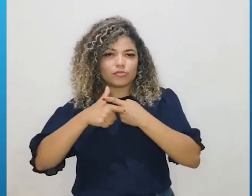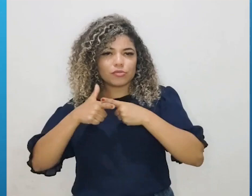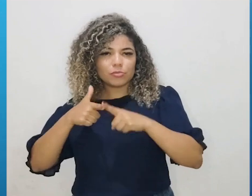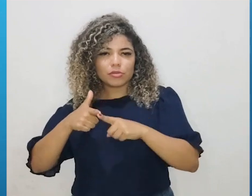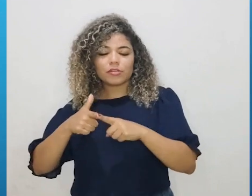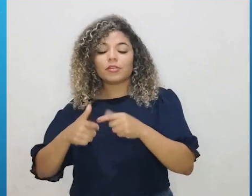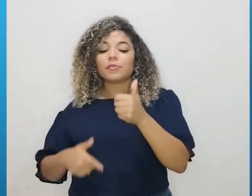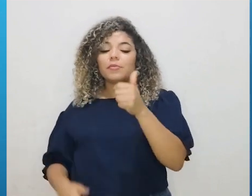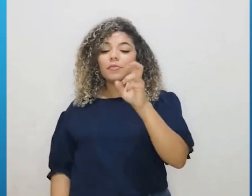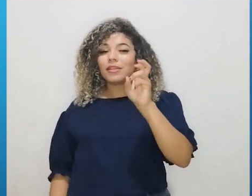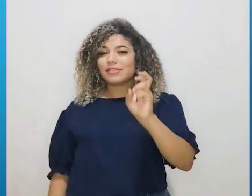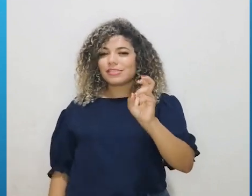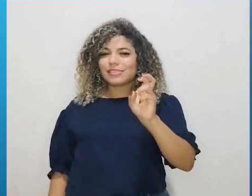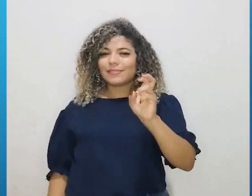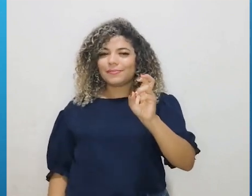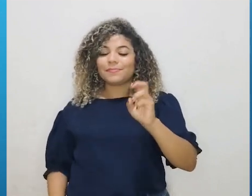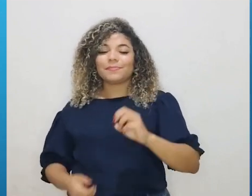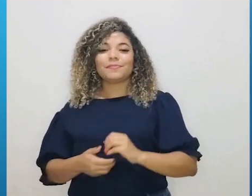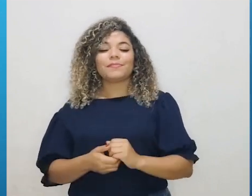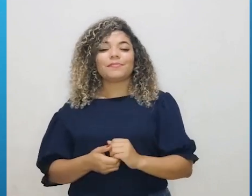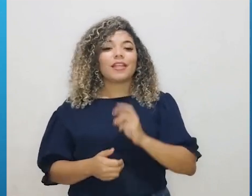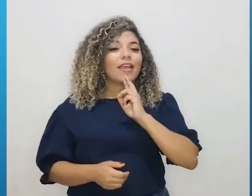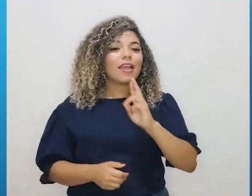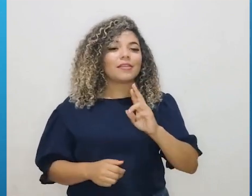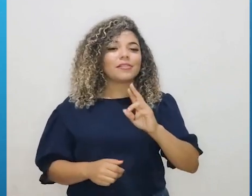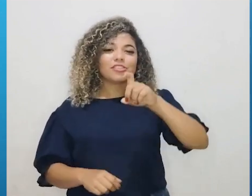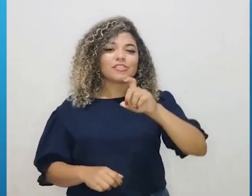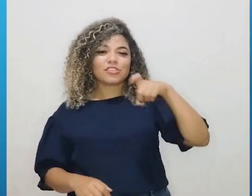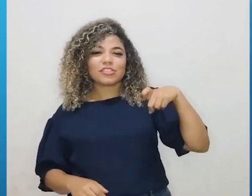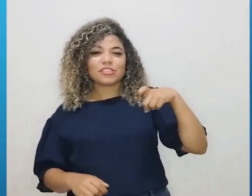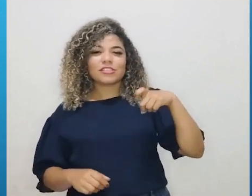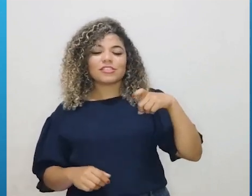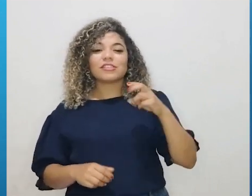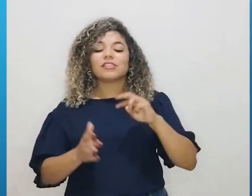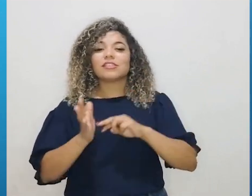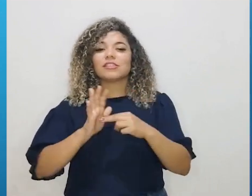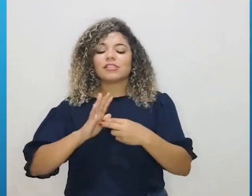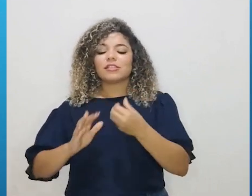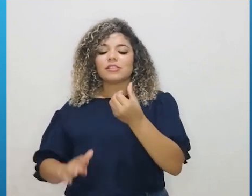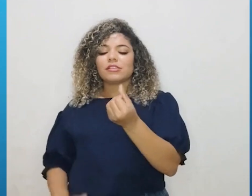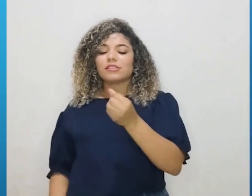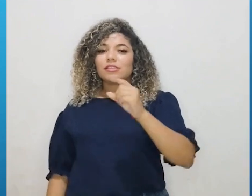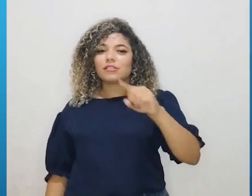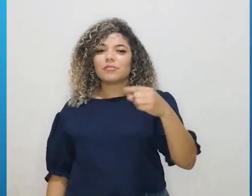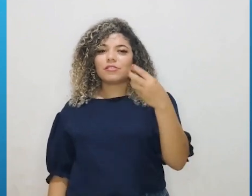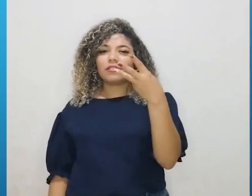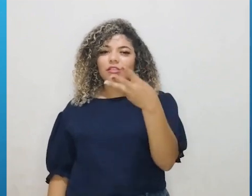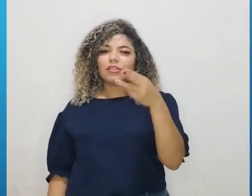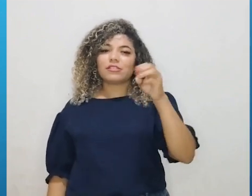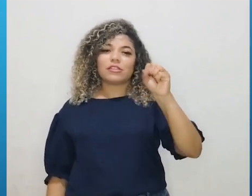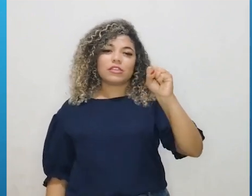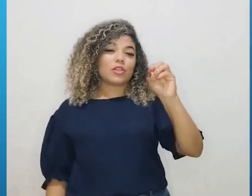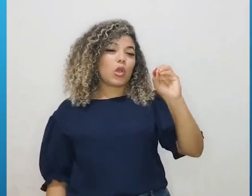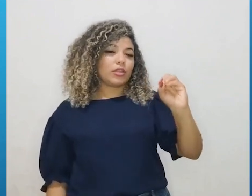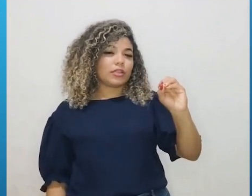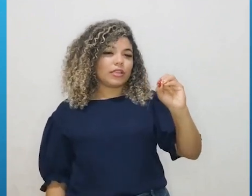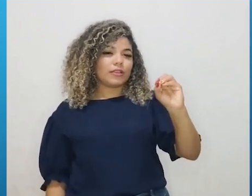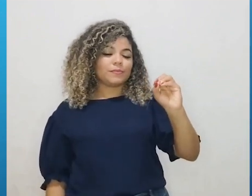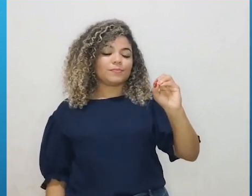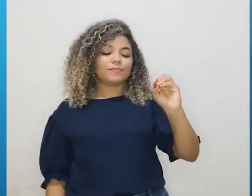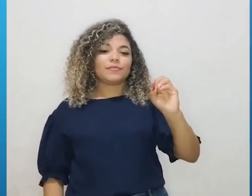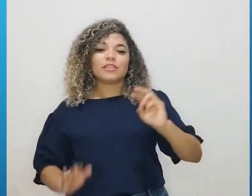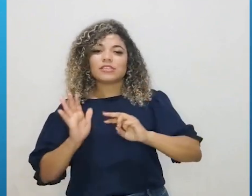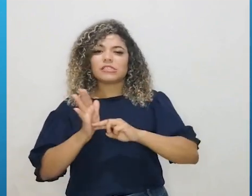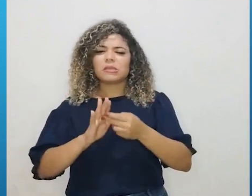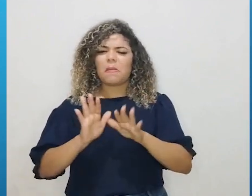para 5. Temos aqui que x vai ser 6.380. Ou seja,